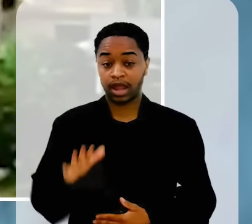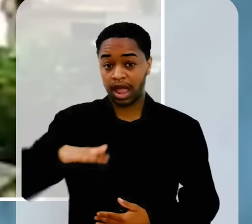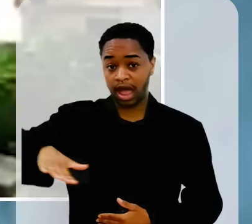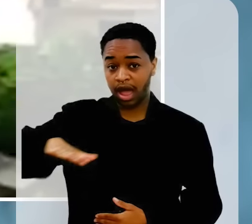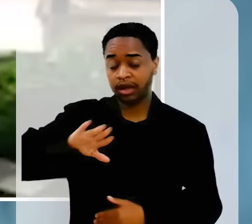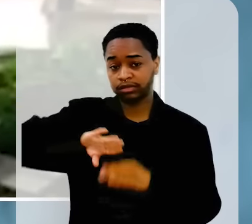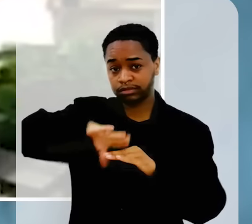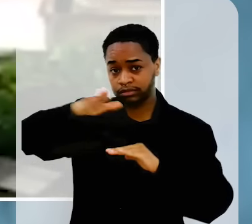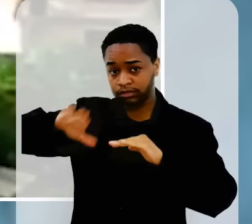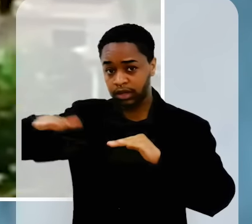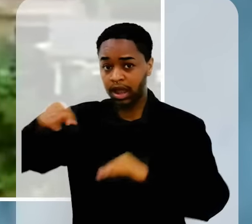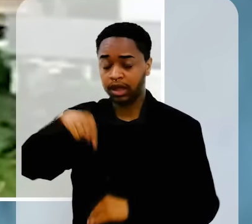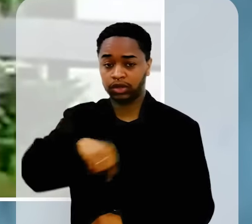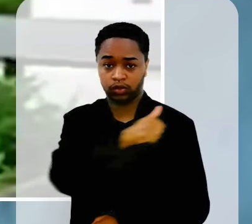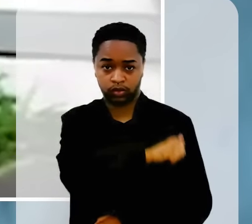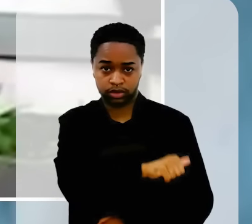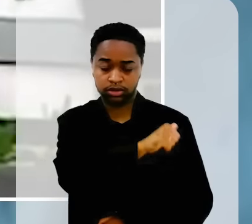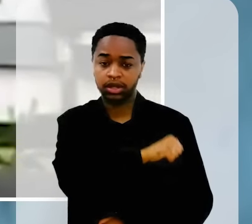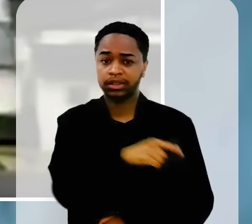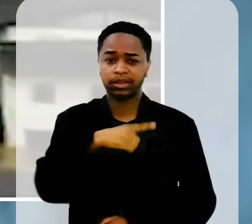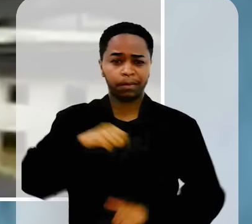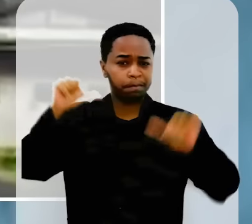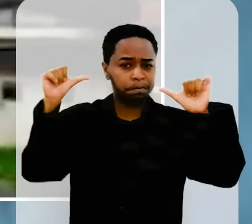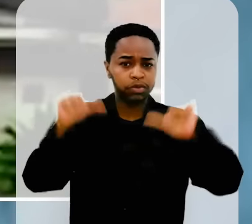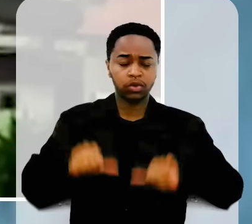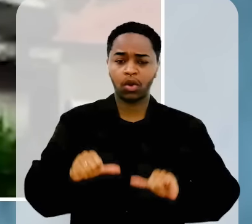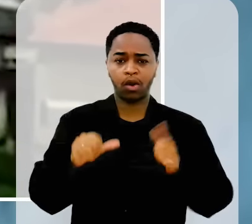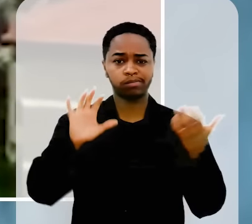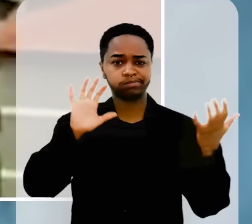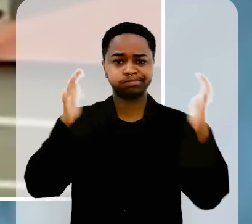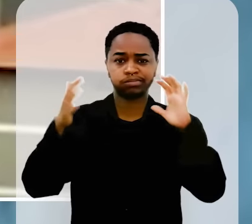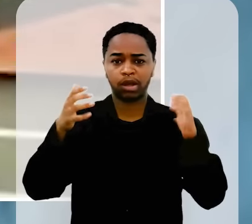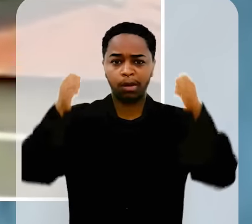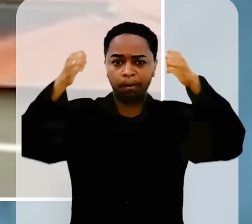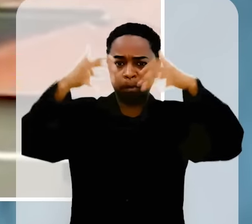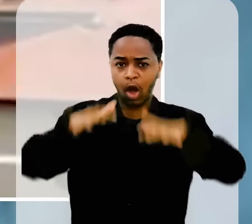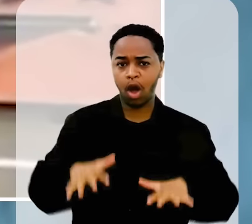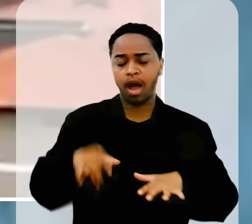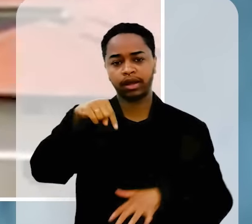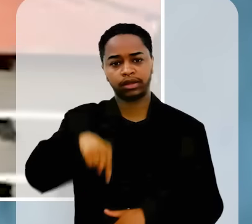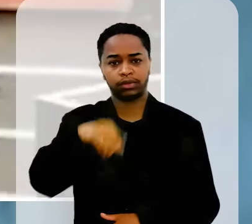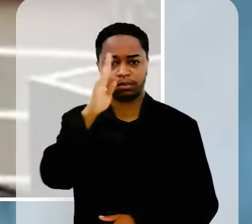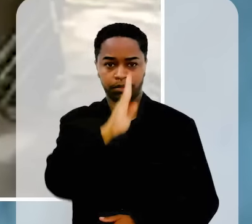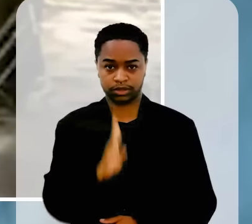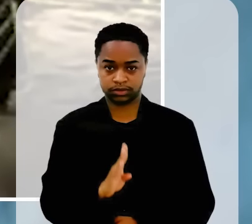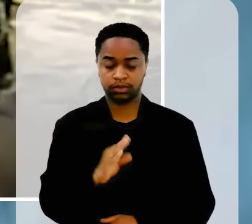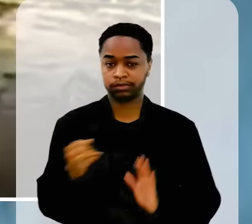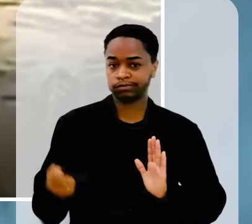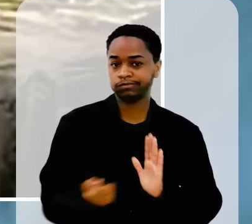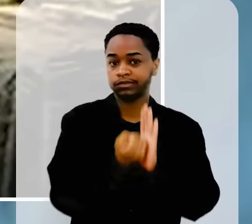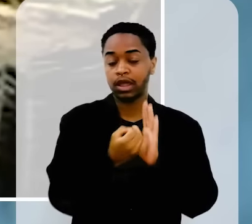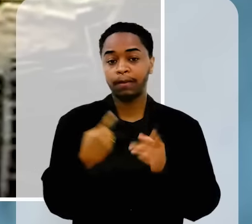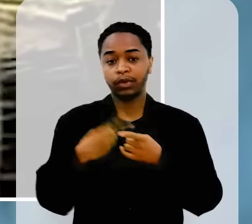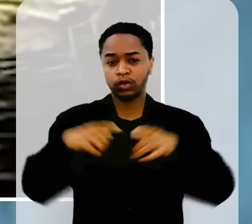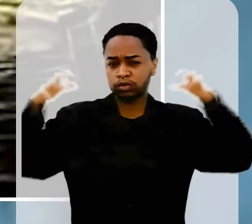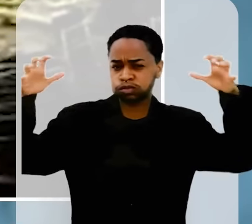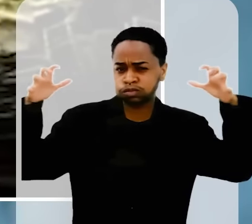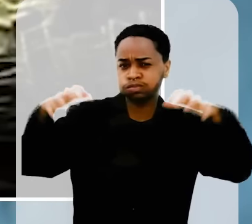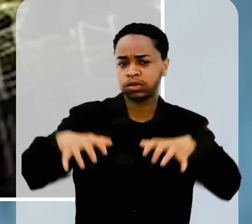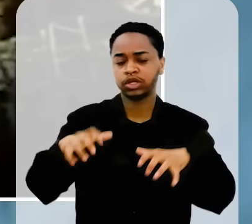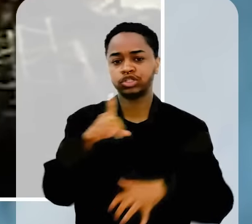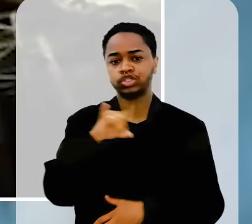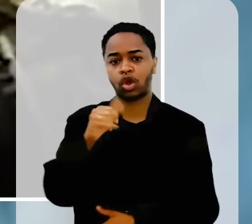A região serrana do Rio de Janeiro foi alvo da maior tragédia climática da história do Brasil, quando a chuva que caiu